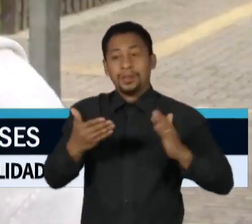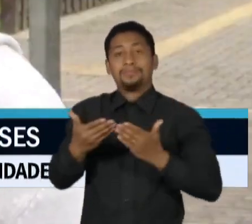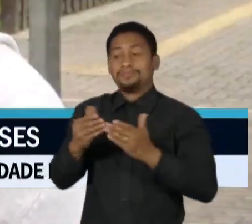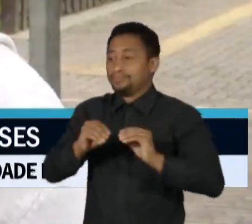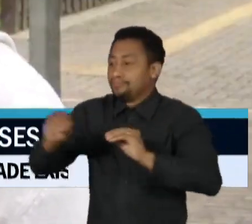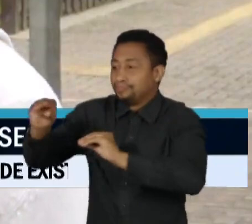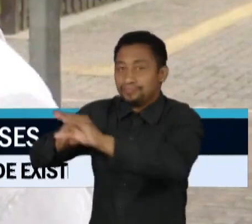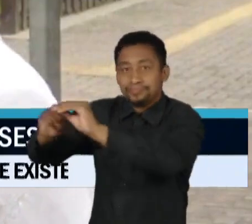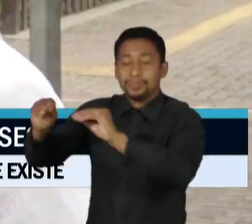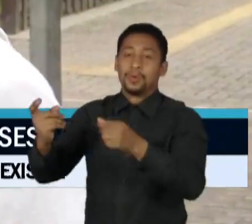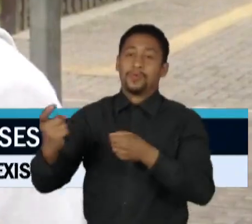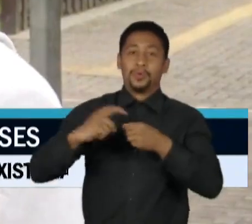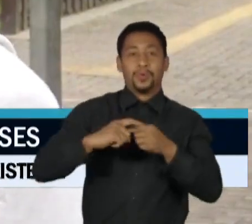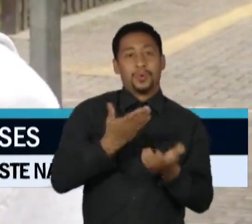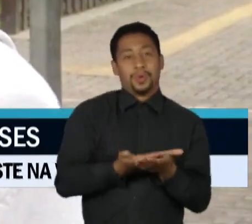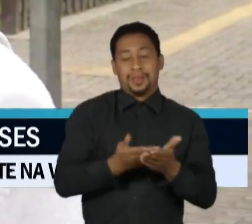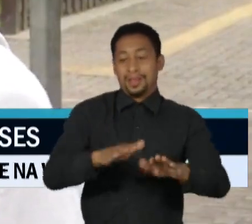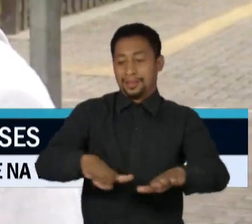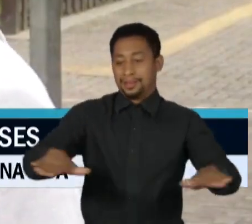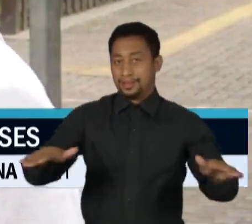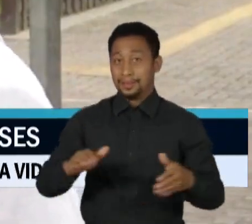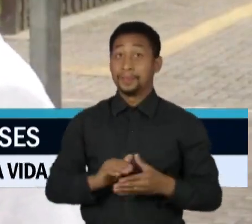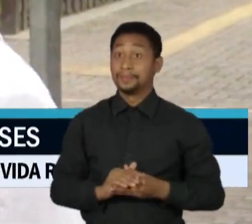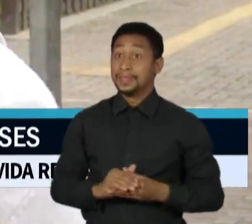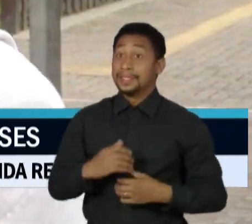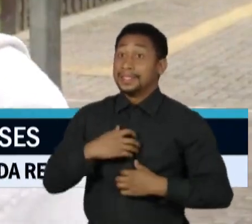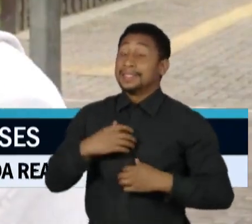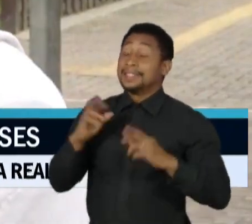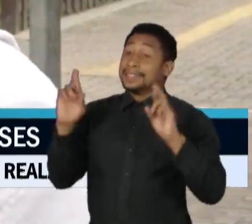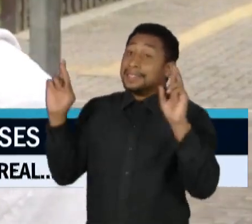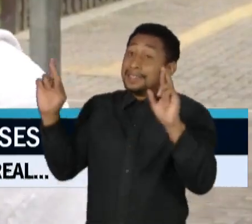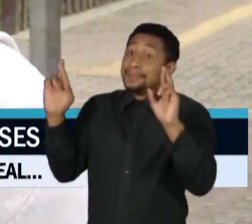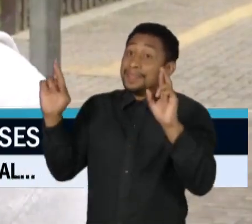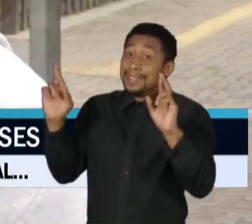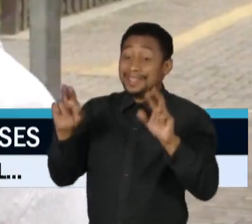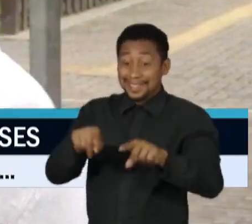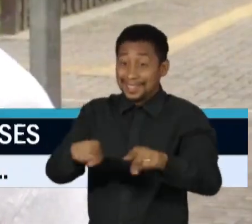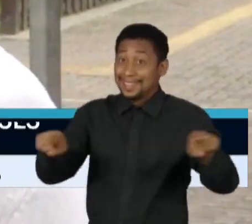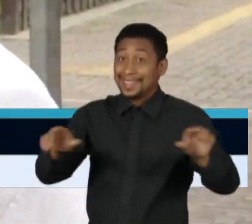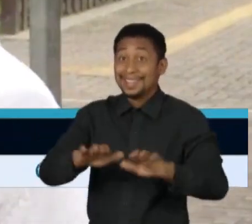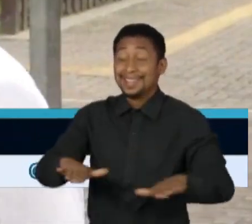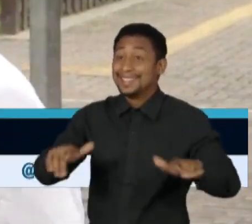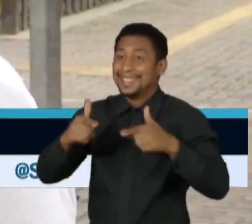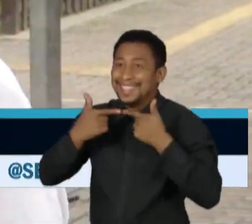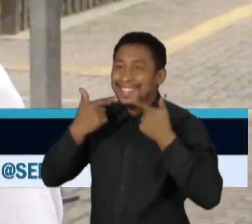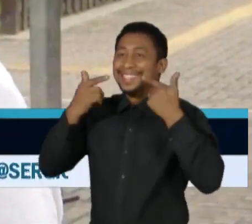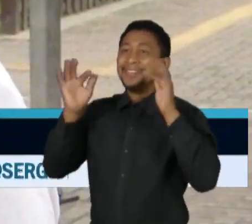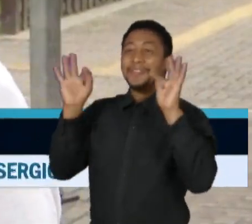Eu acho que isso traz esperança para a gente, ver elas felizes, correndo, é esperança.